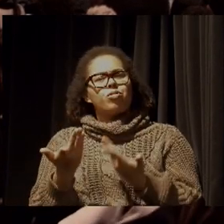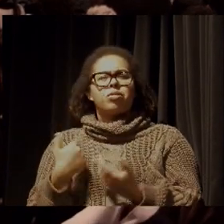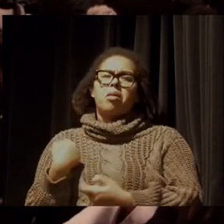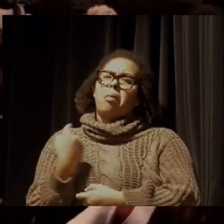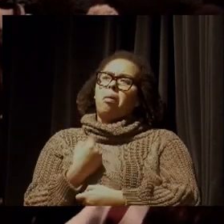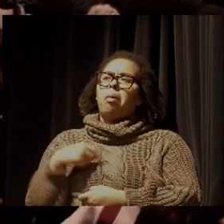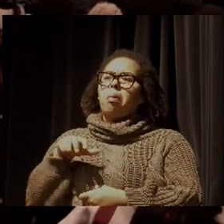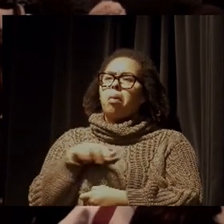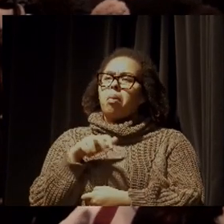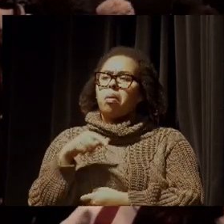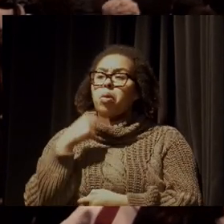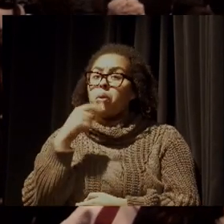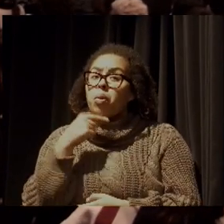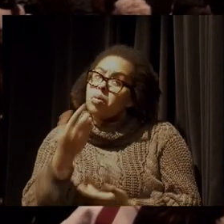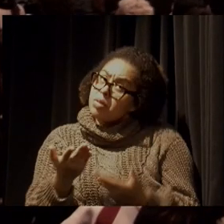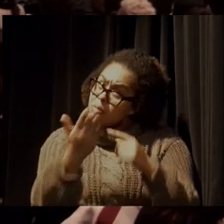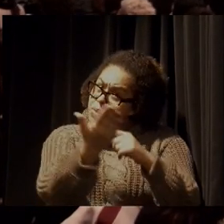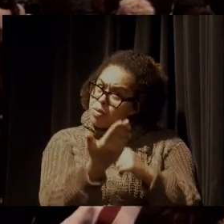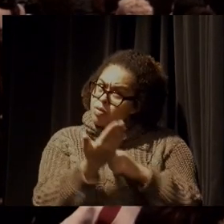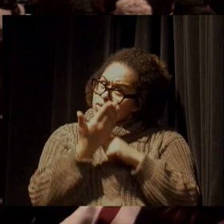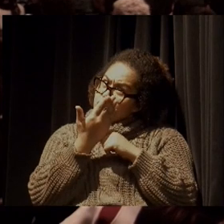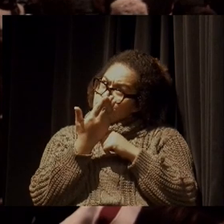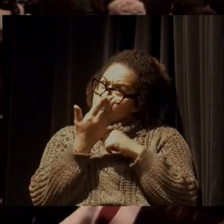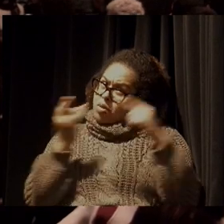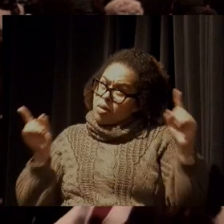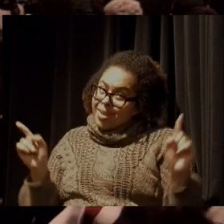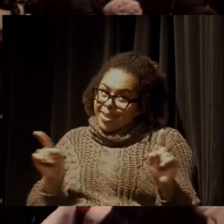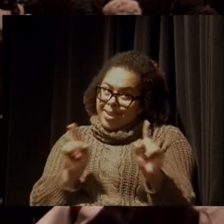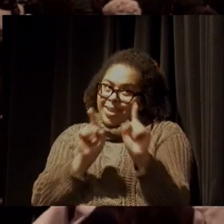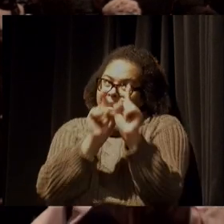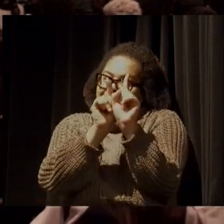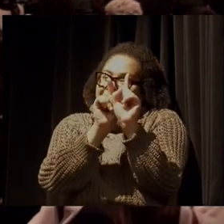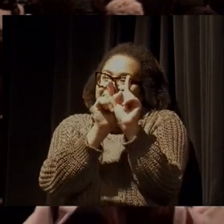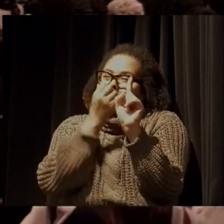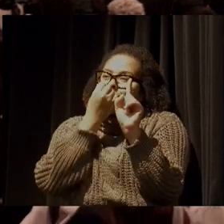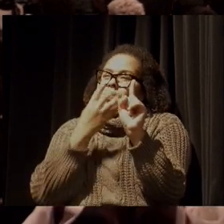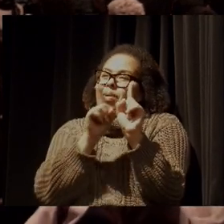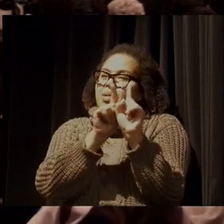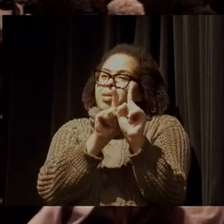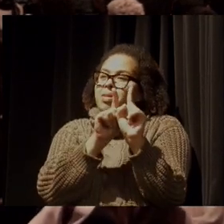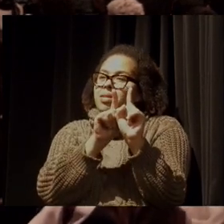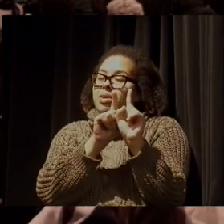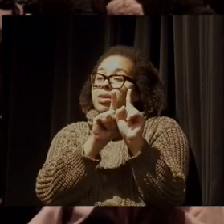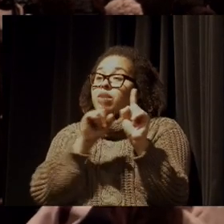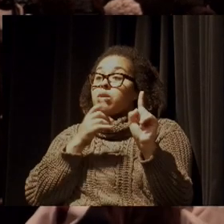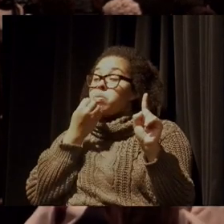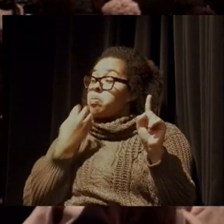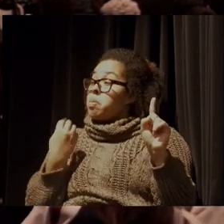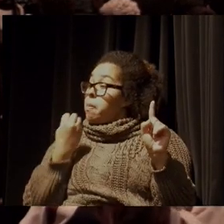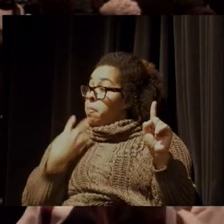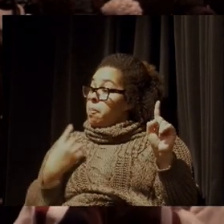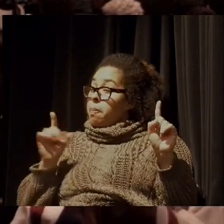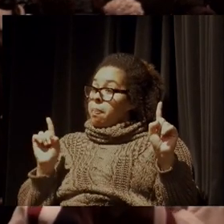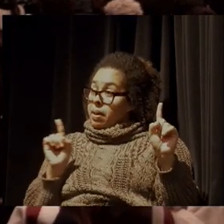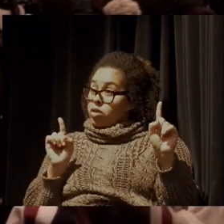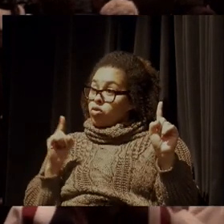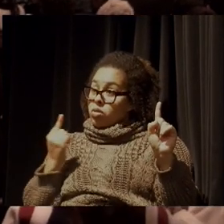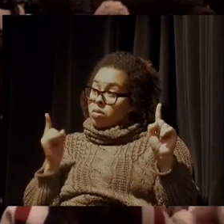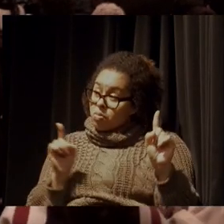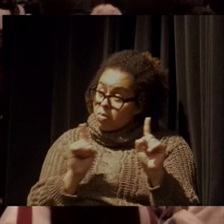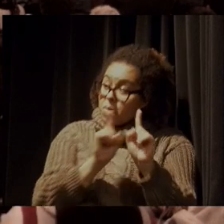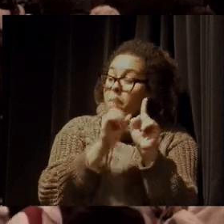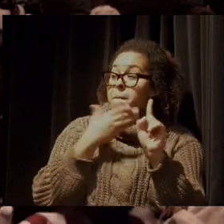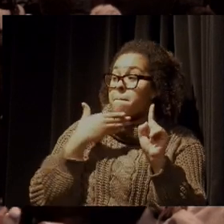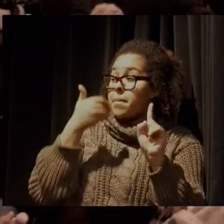só. Sem você eu ando bem, mas com você ando melhor. Então, se a gente entende